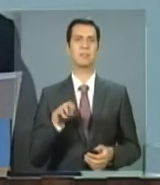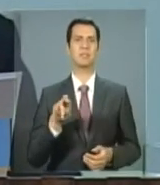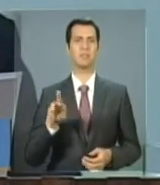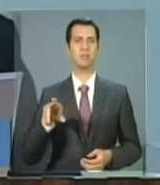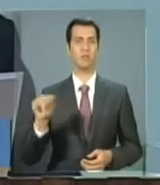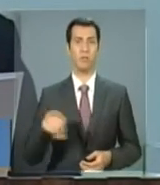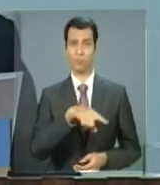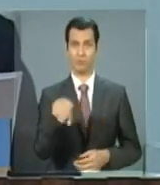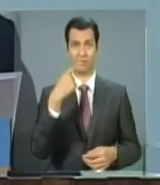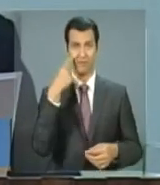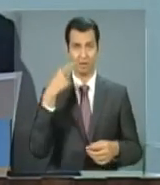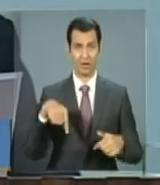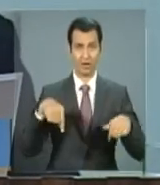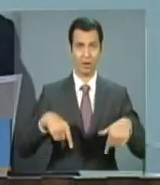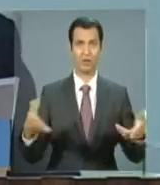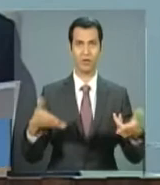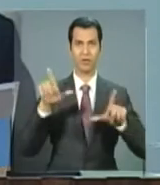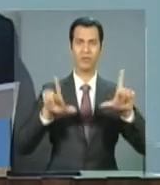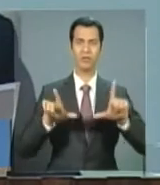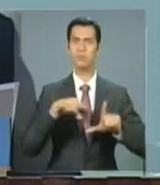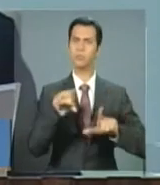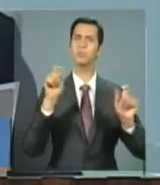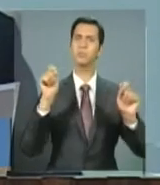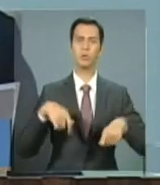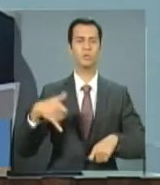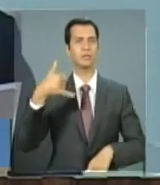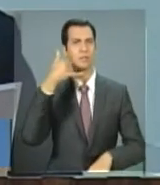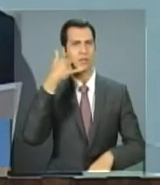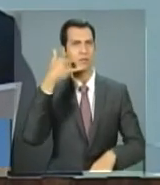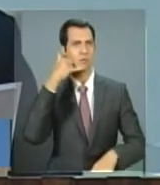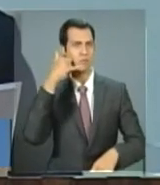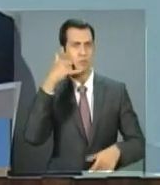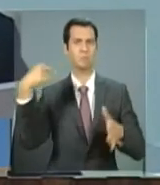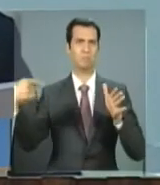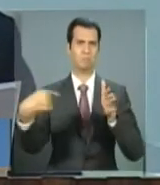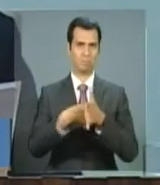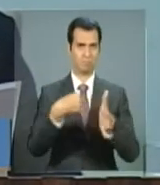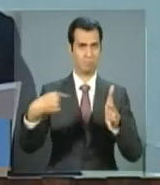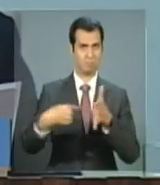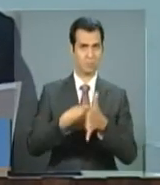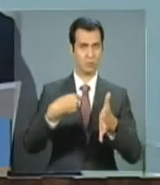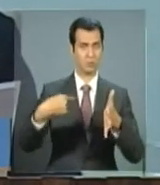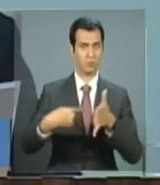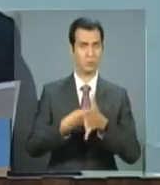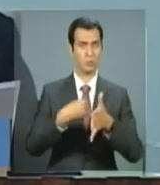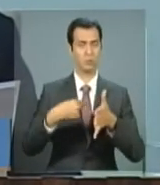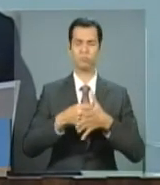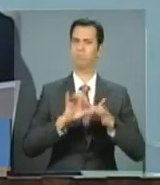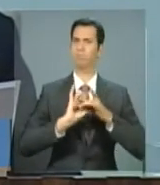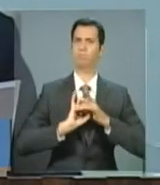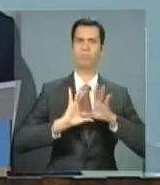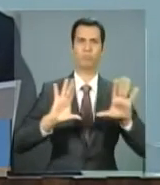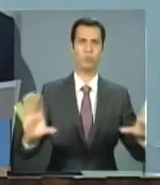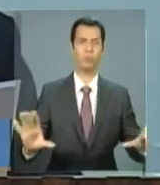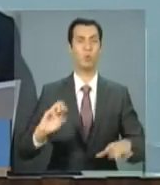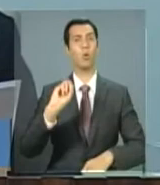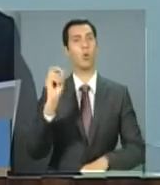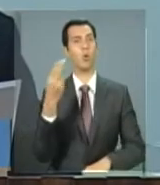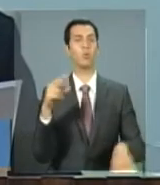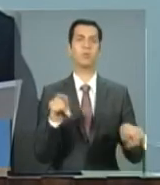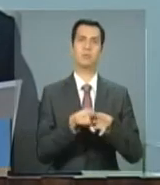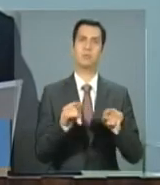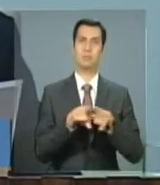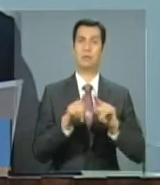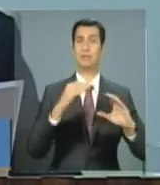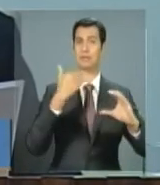enviar suas perguntas e sugestões pelo telefone 6134 11 2333 ou pelo e